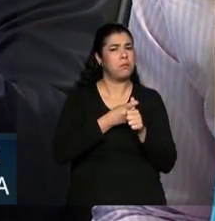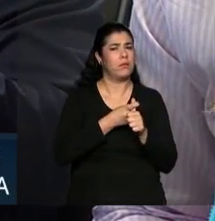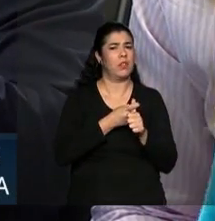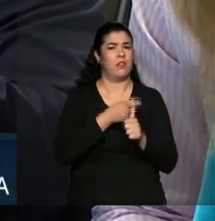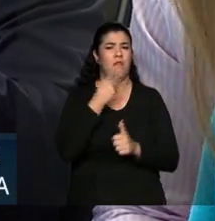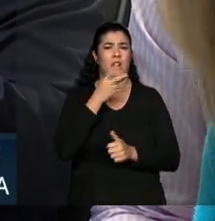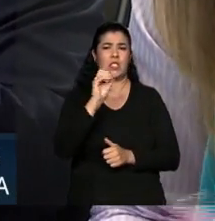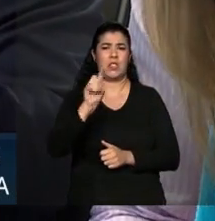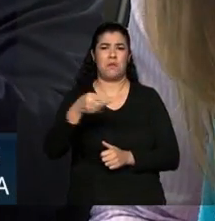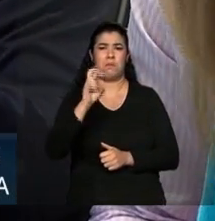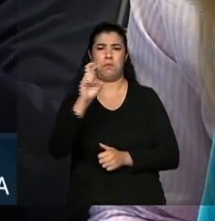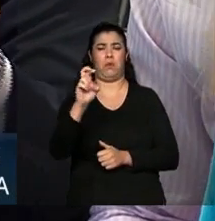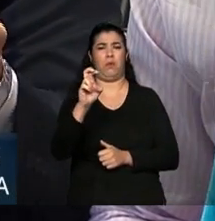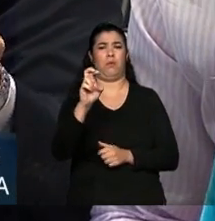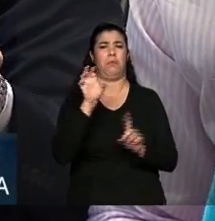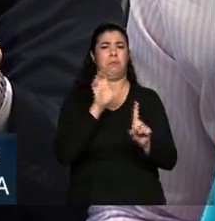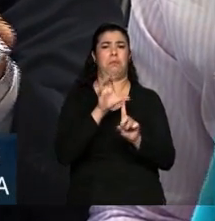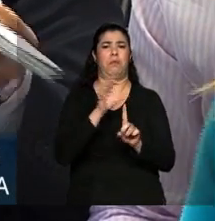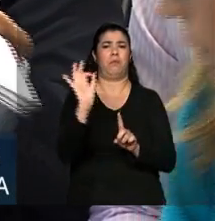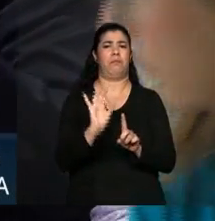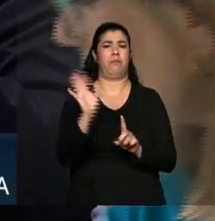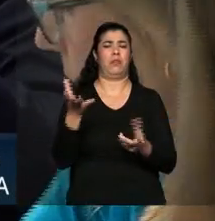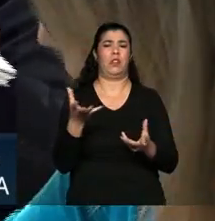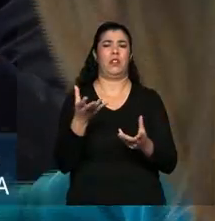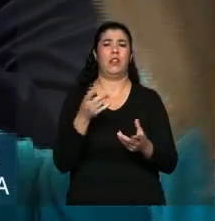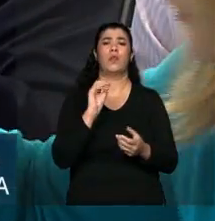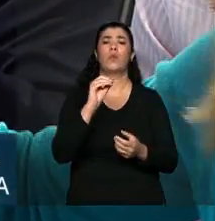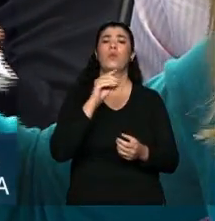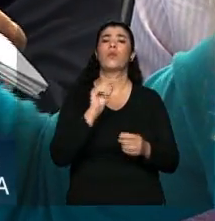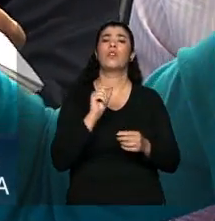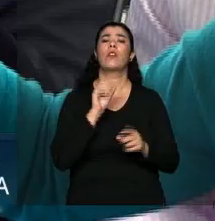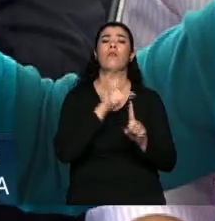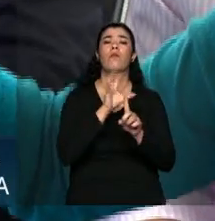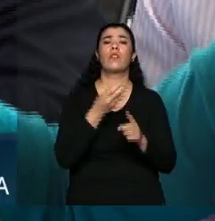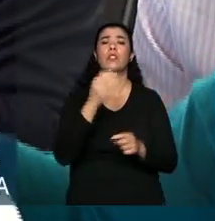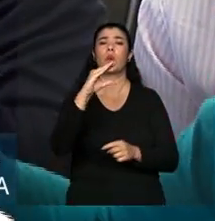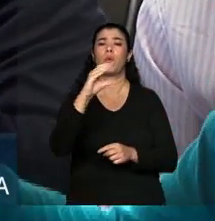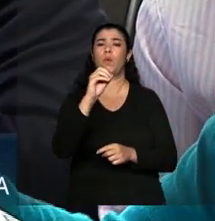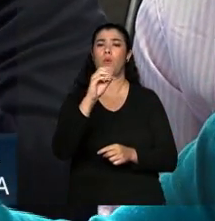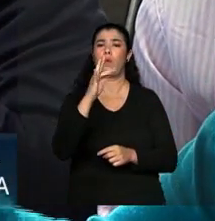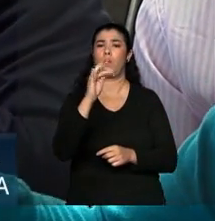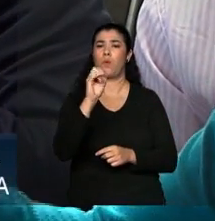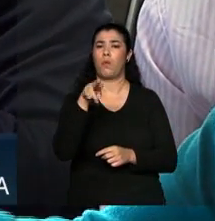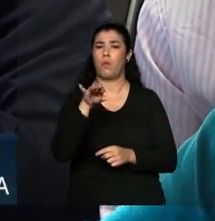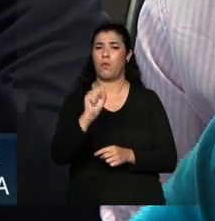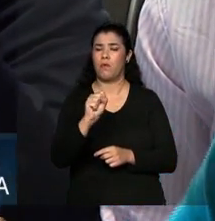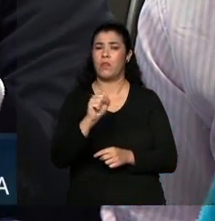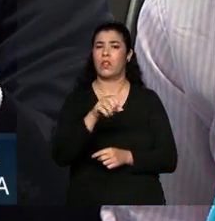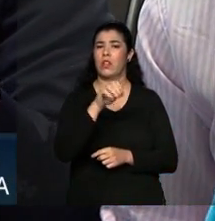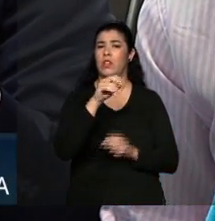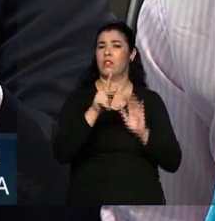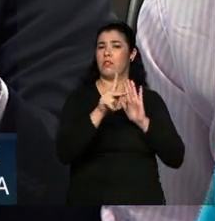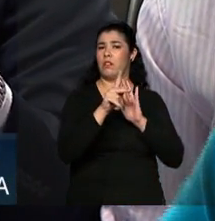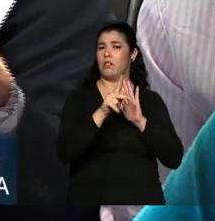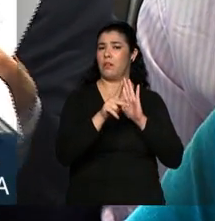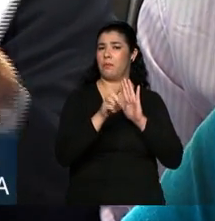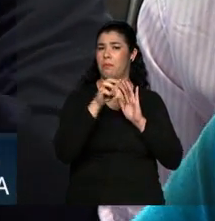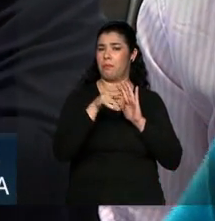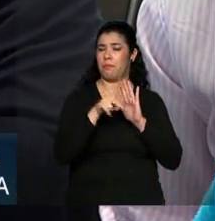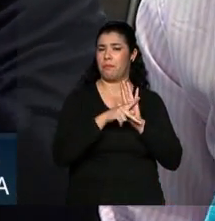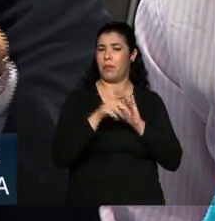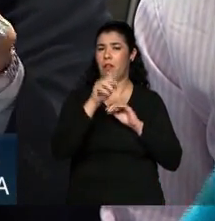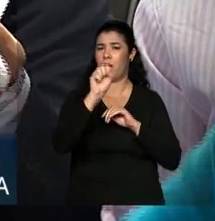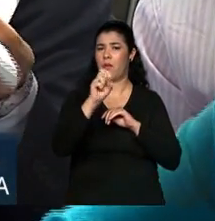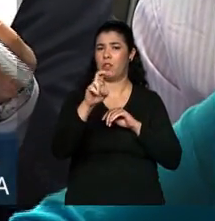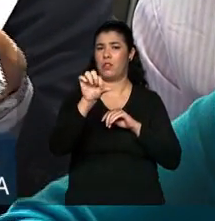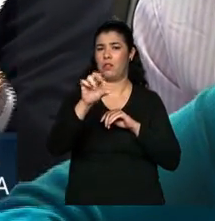de meio ponto. O impacto anterior seria, com o fim somente do fator previdenciário, a instituição do 85-95 seria de um ponto. Então, a